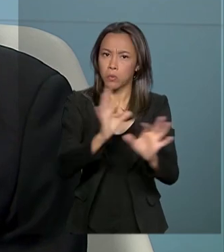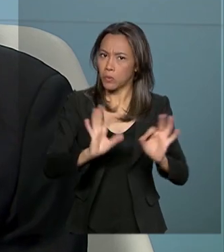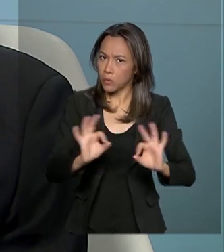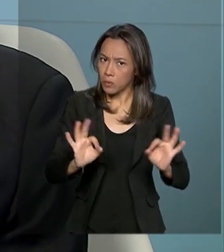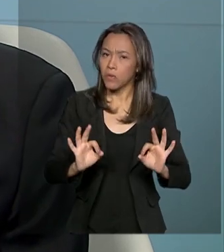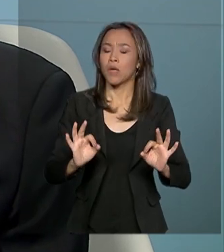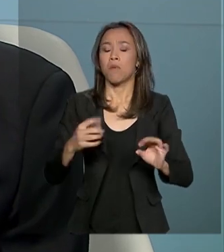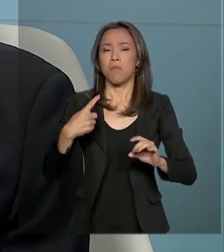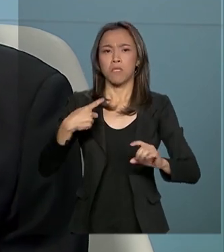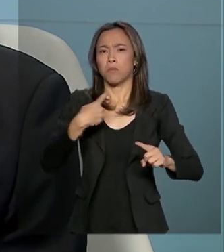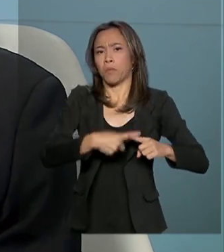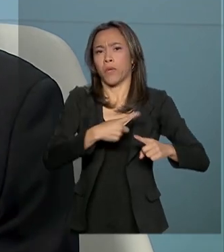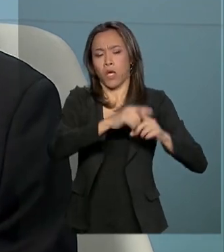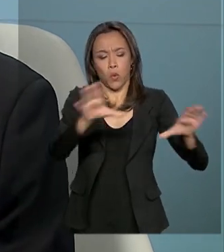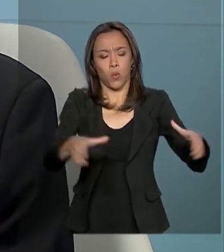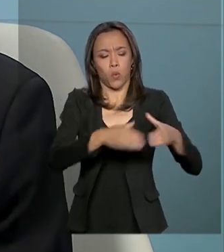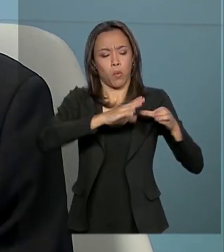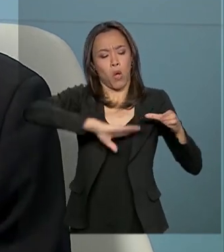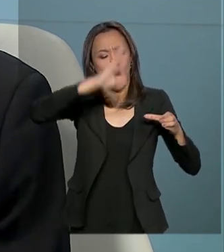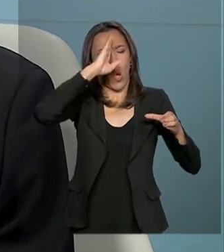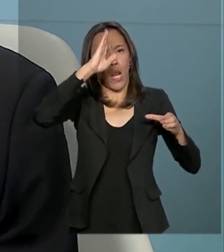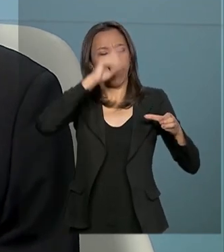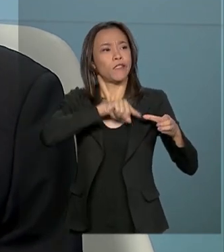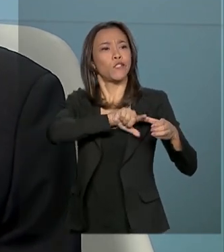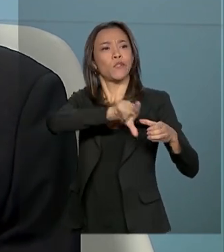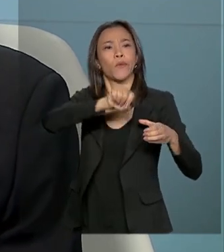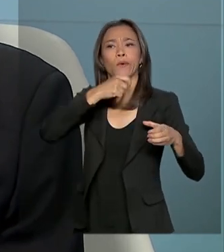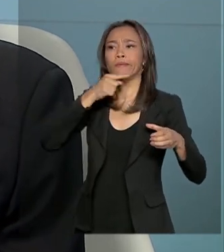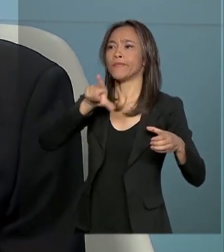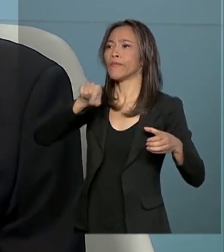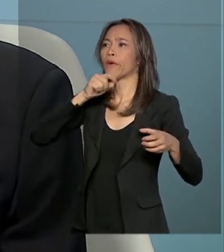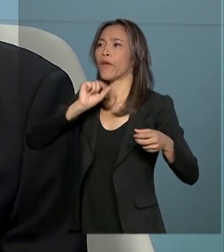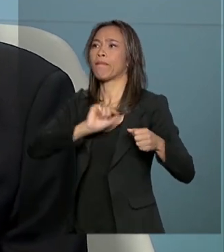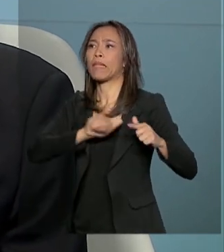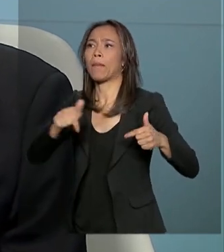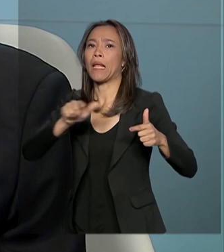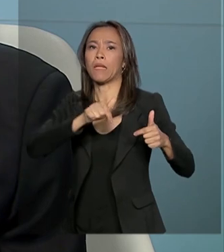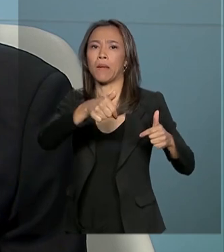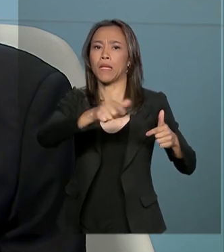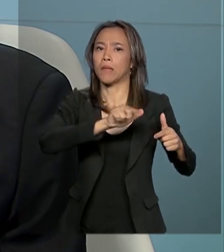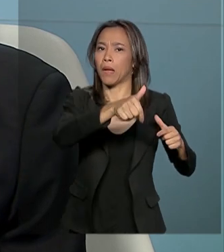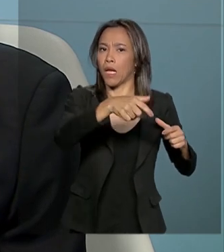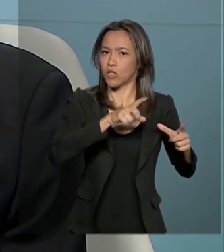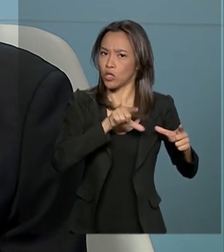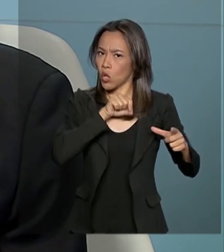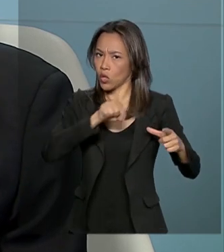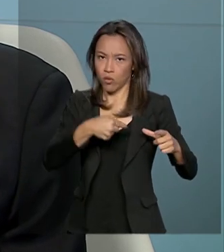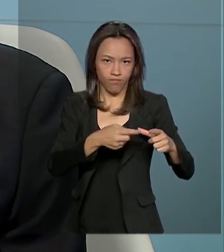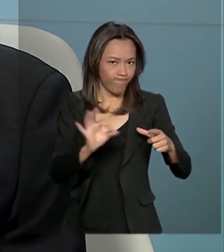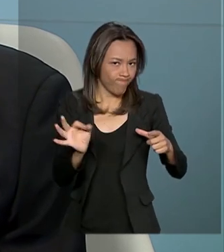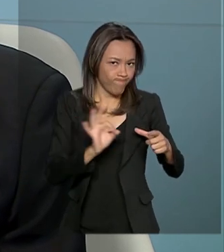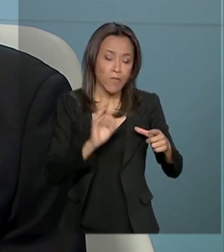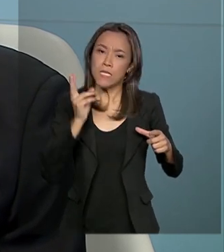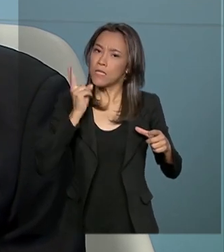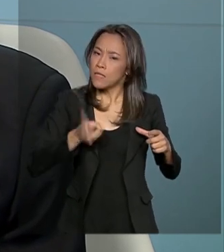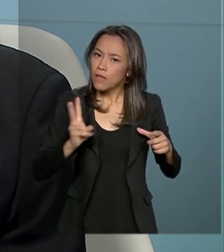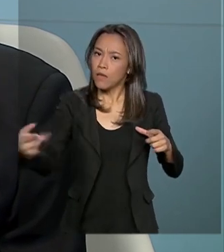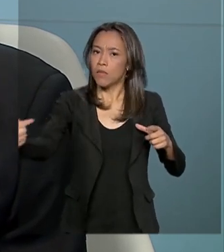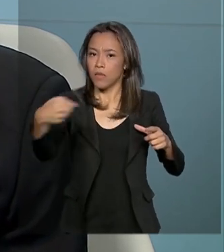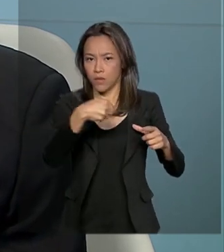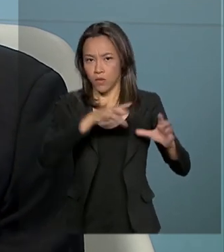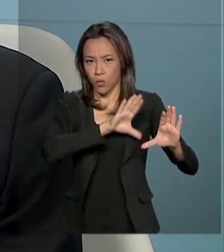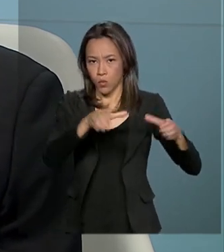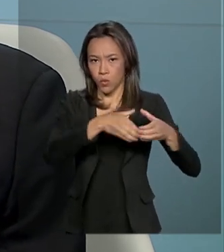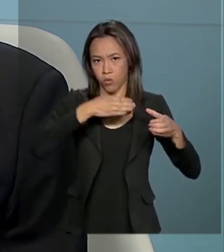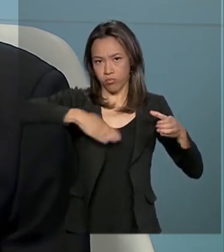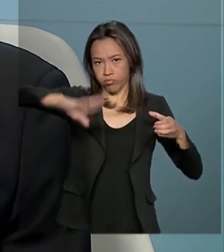Armadas ficassem escolhendo o que ia fazer. As Forças Armadas, elas sempre partiram do princípio.